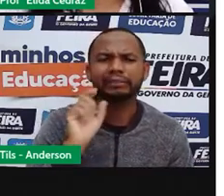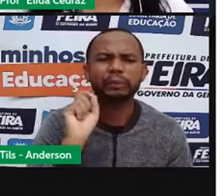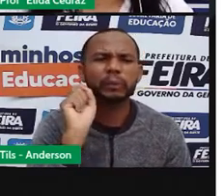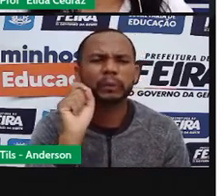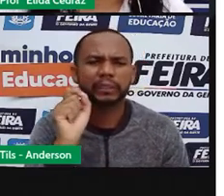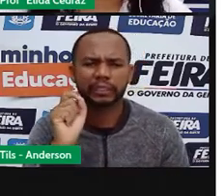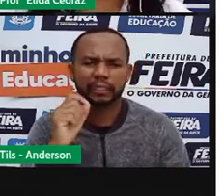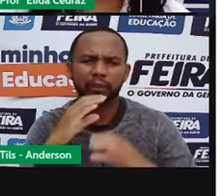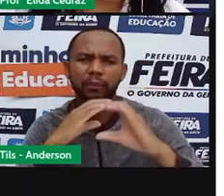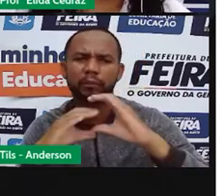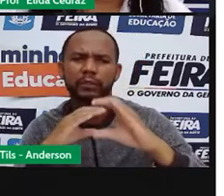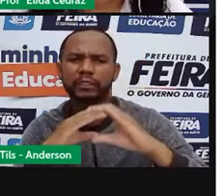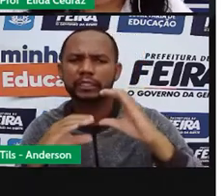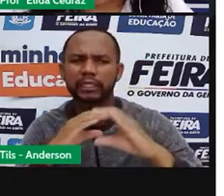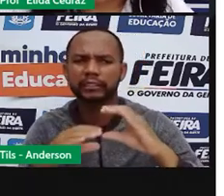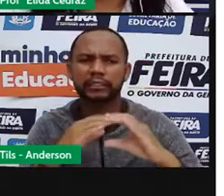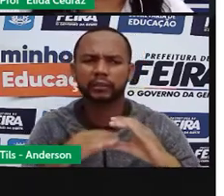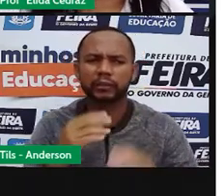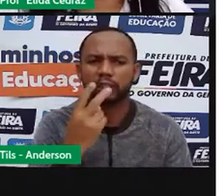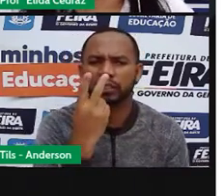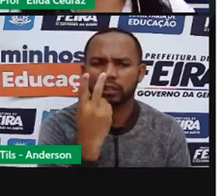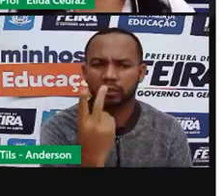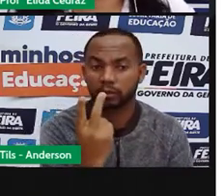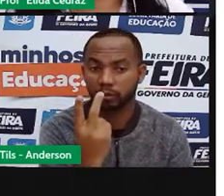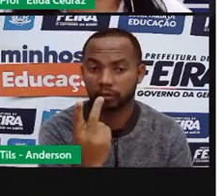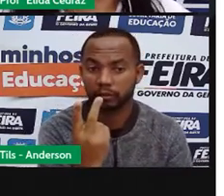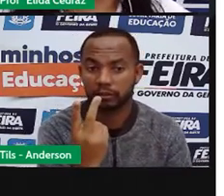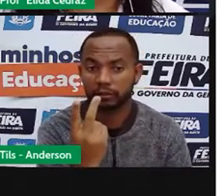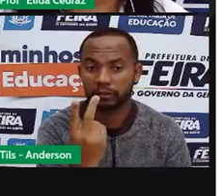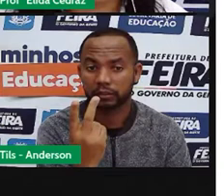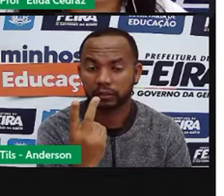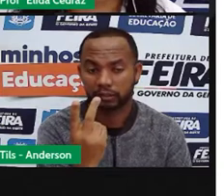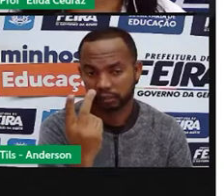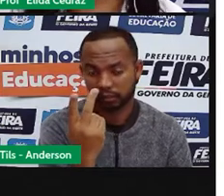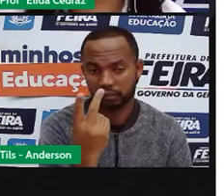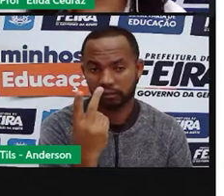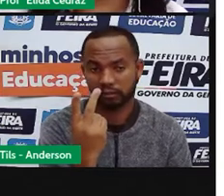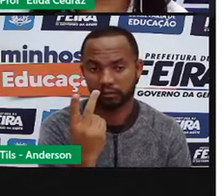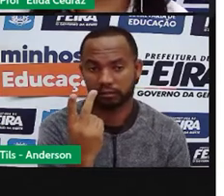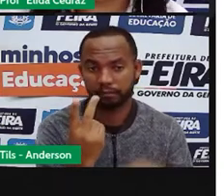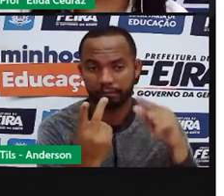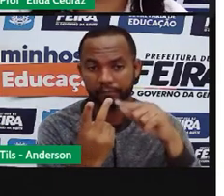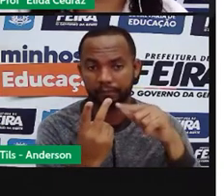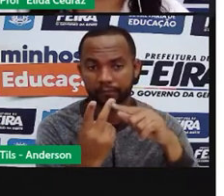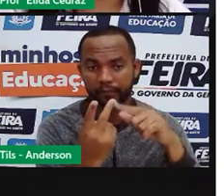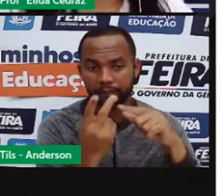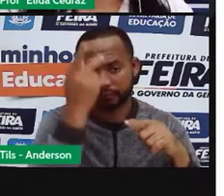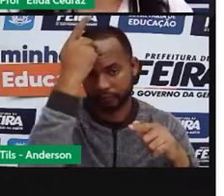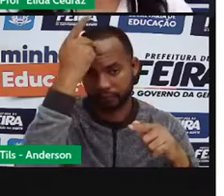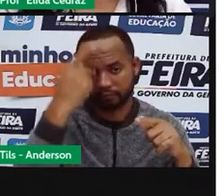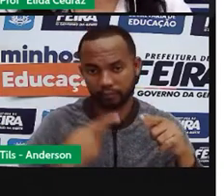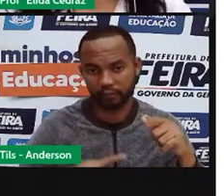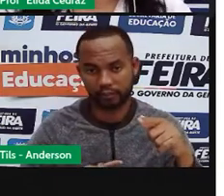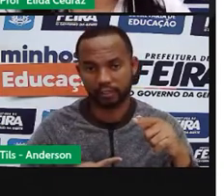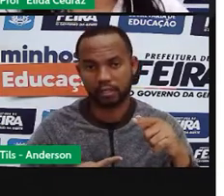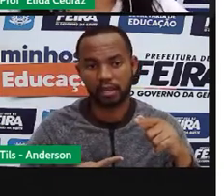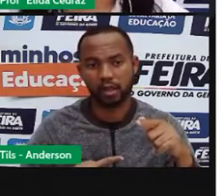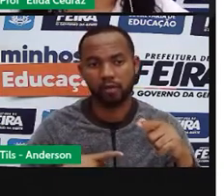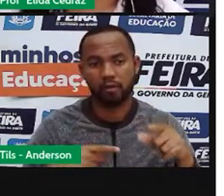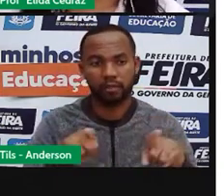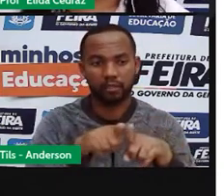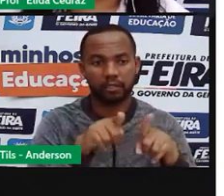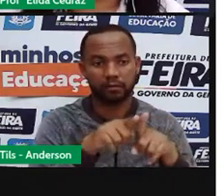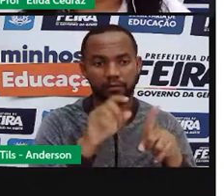comunicação existem dois. Os meios de comunicação individual e o social